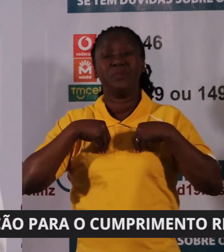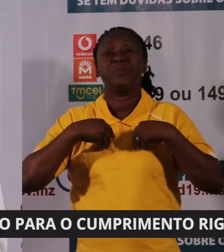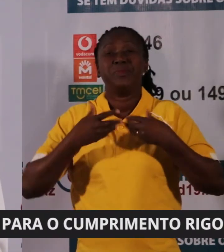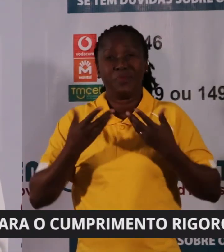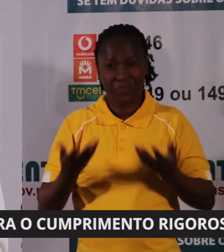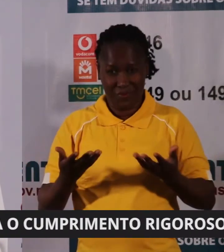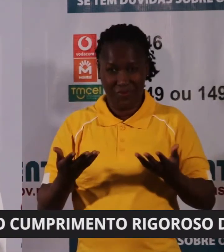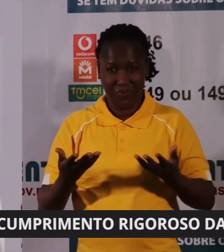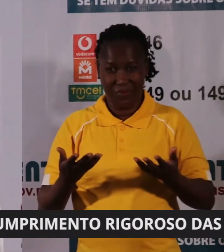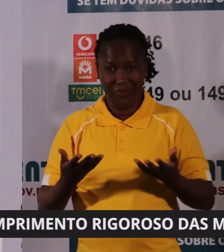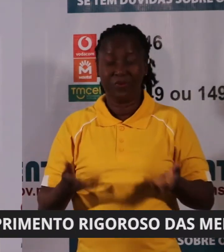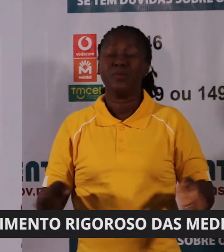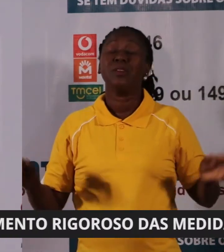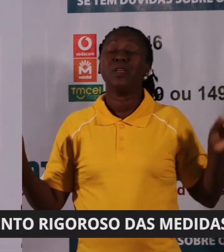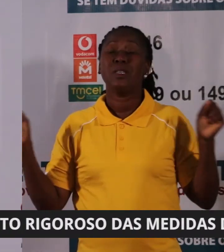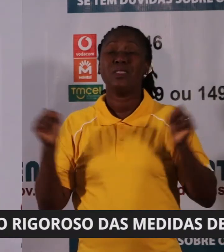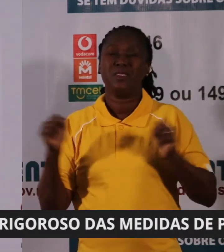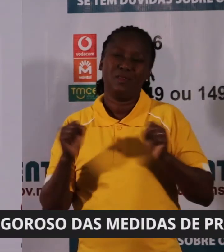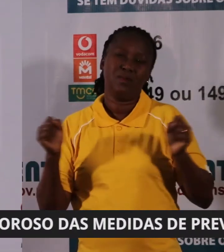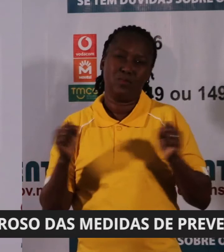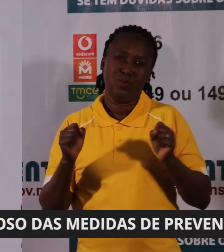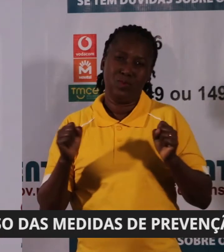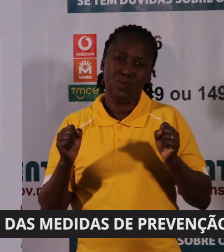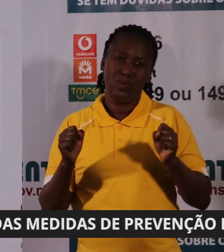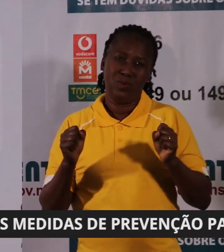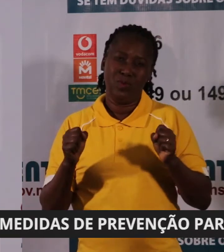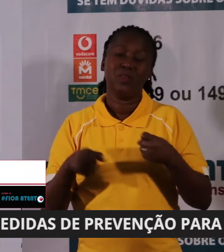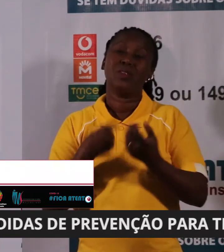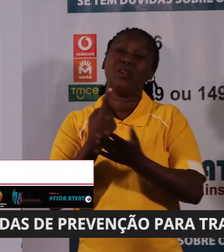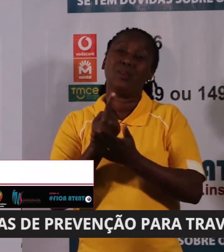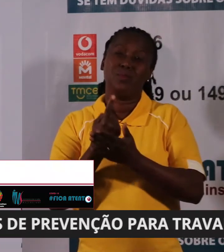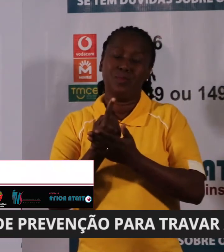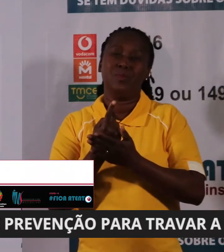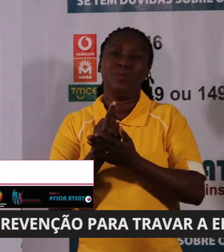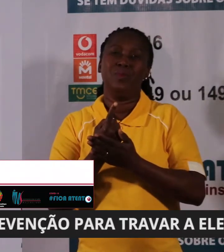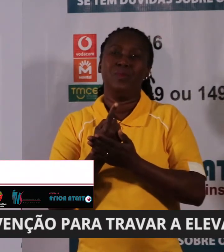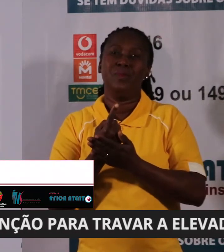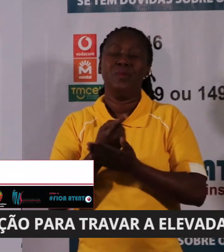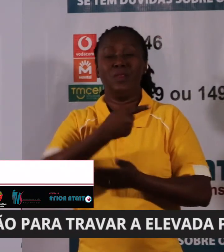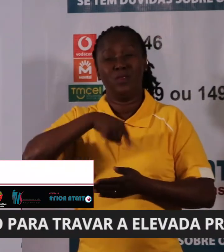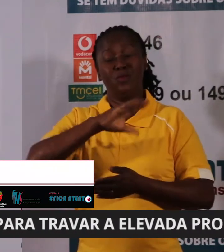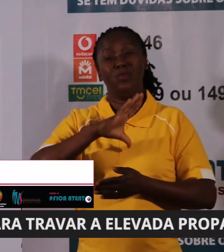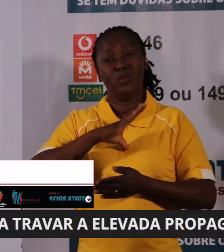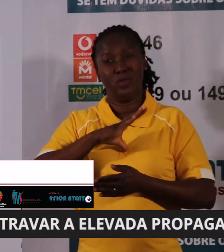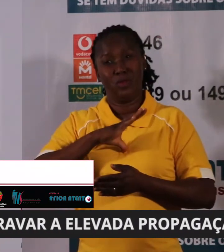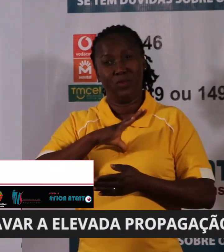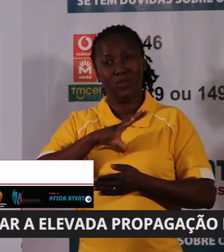a saúde, este bem maior que nós temos é